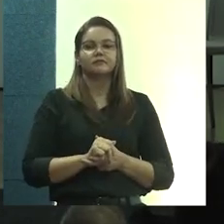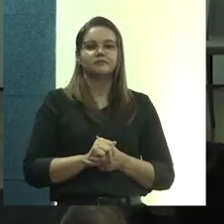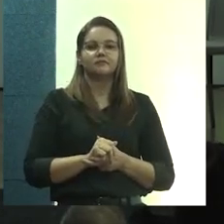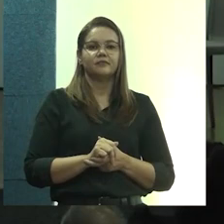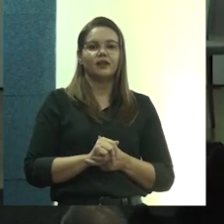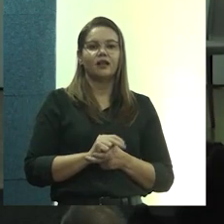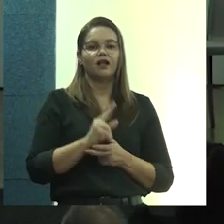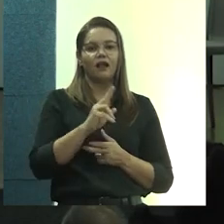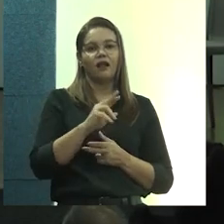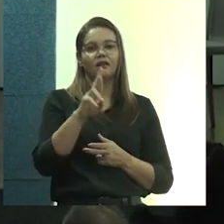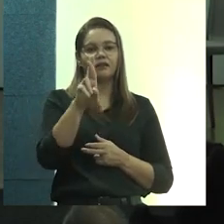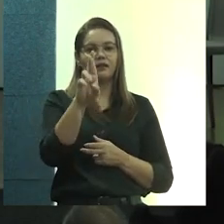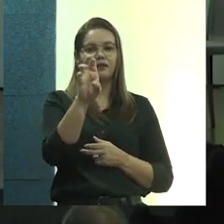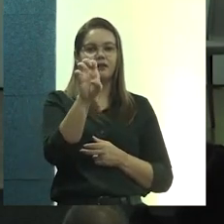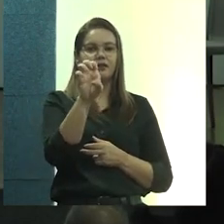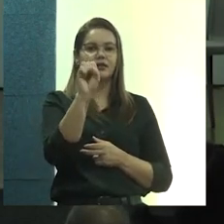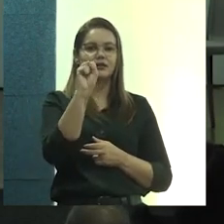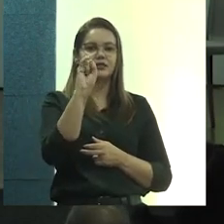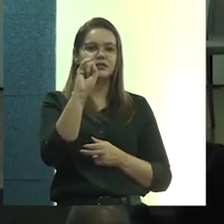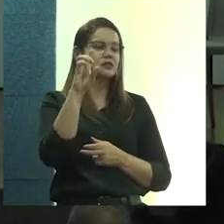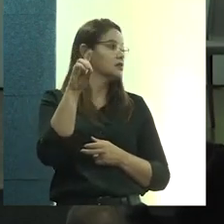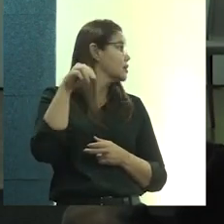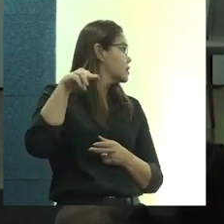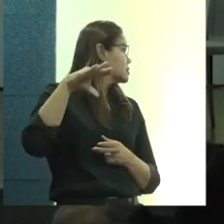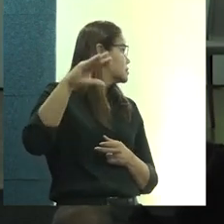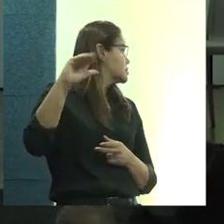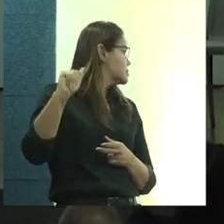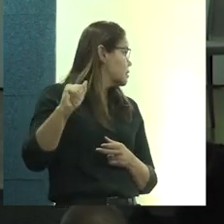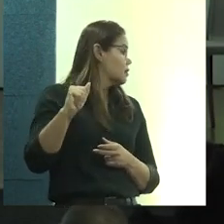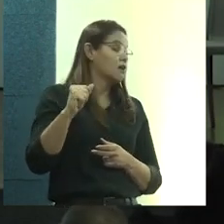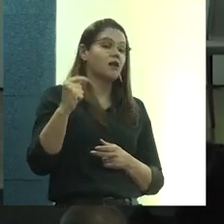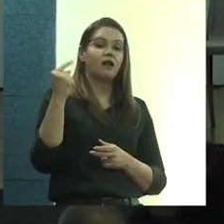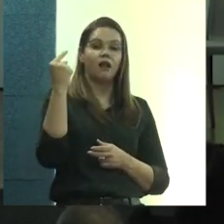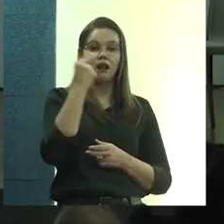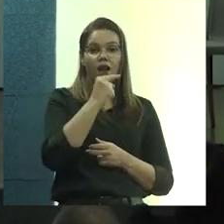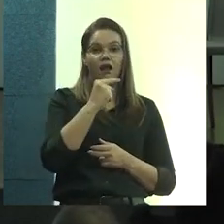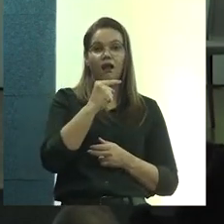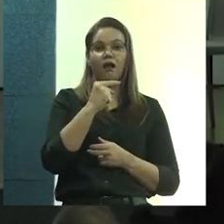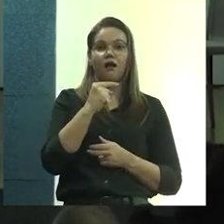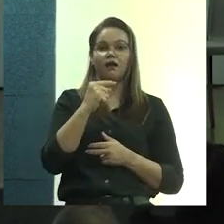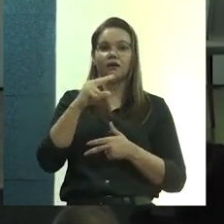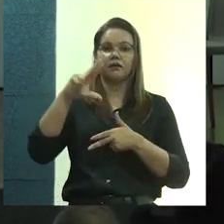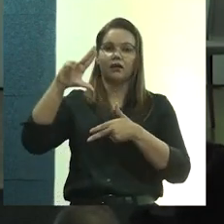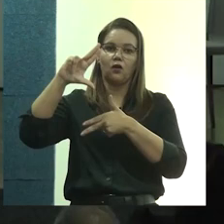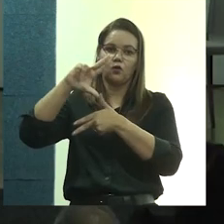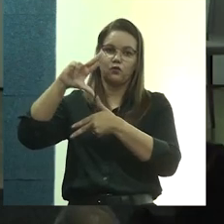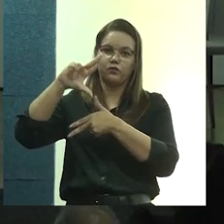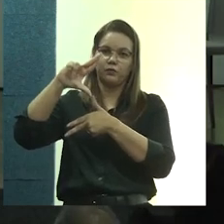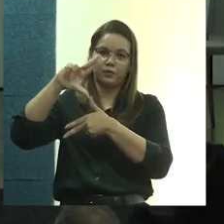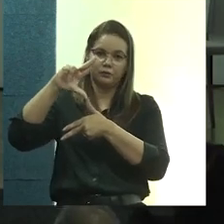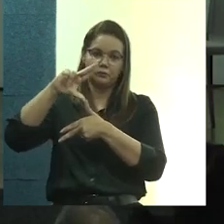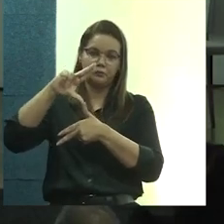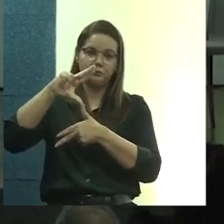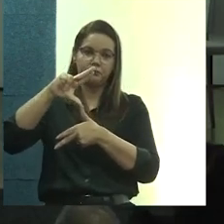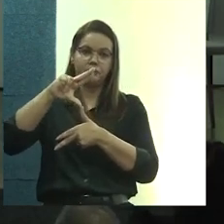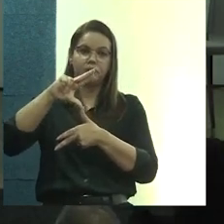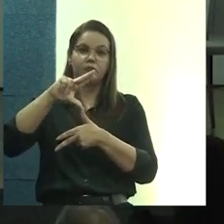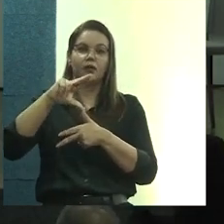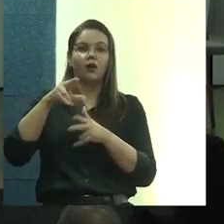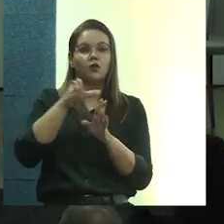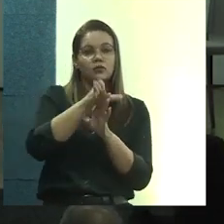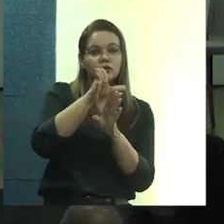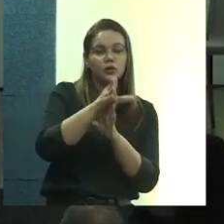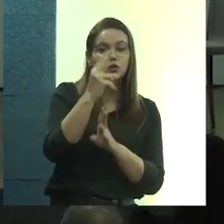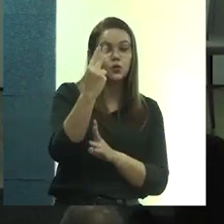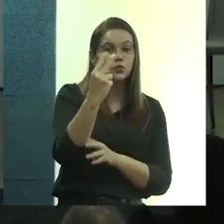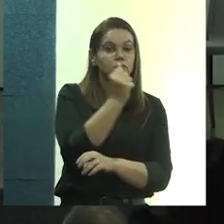residência na Federal da Bahia, onde eu orientei dois alunos, juntamente com